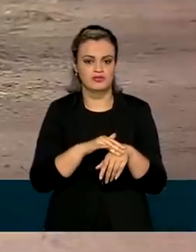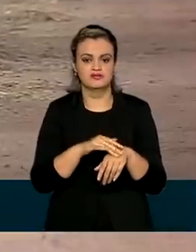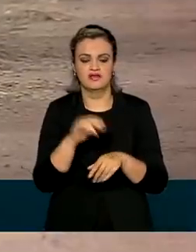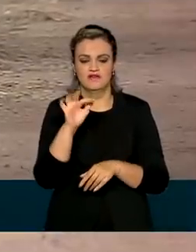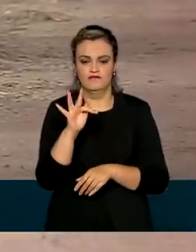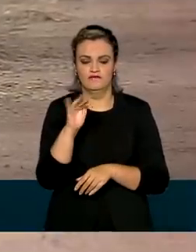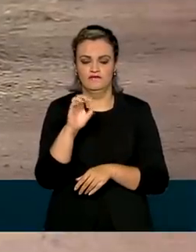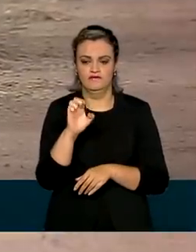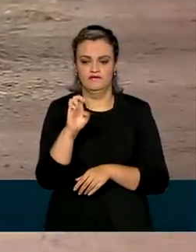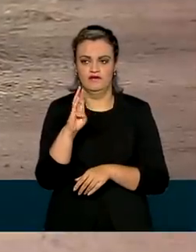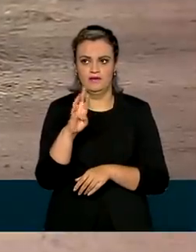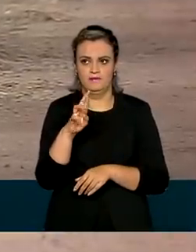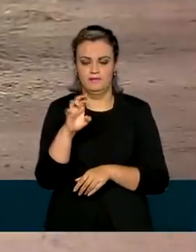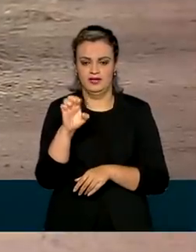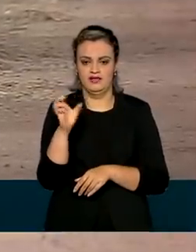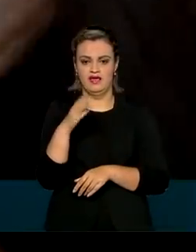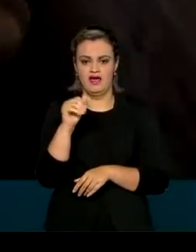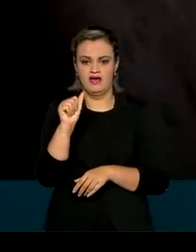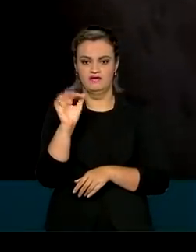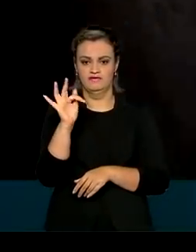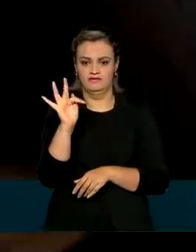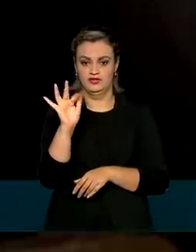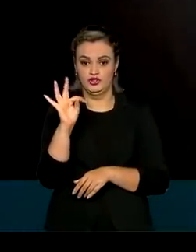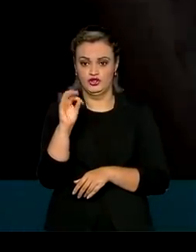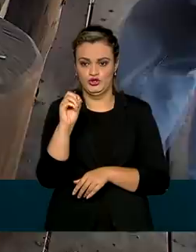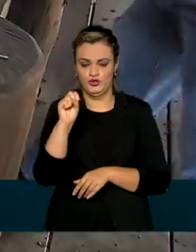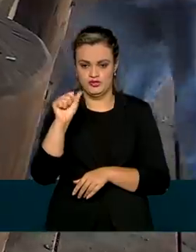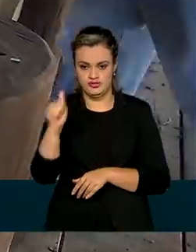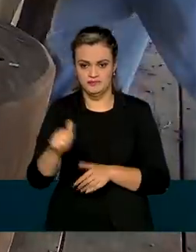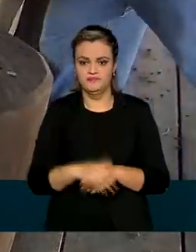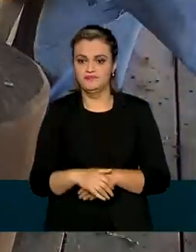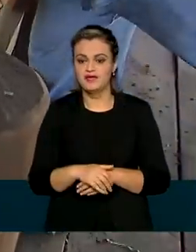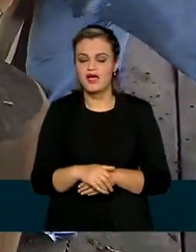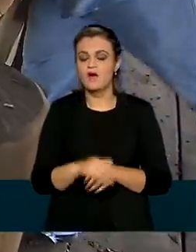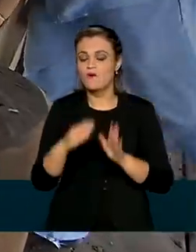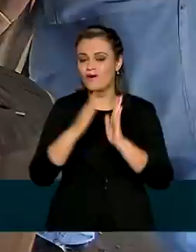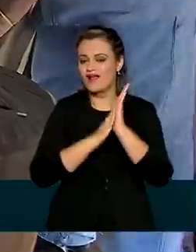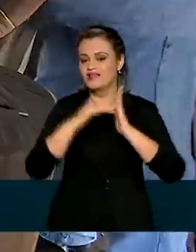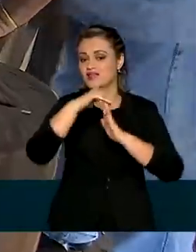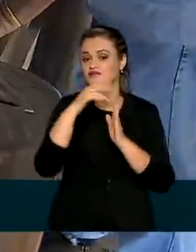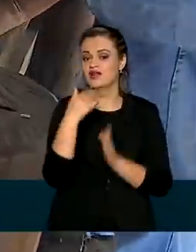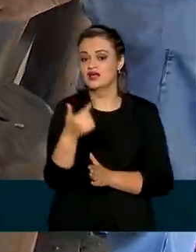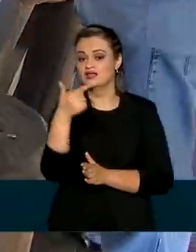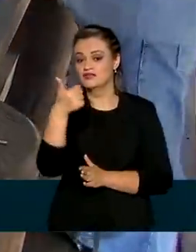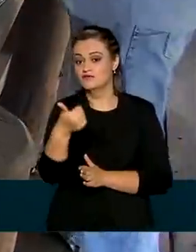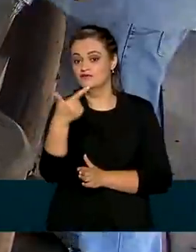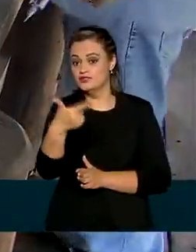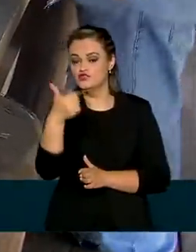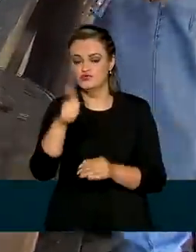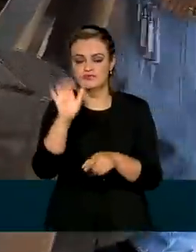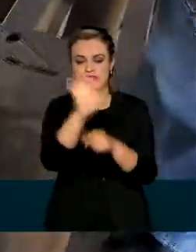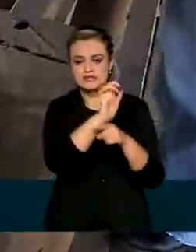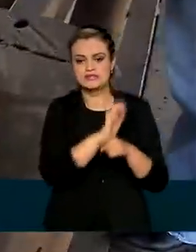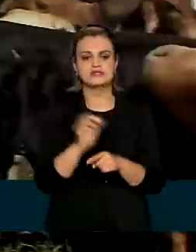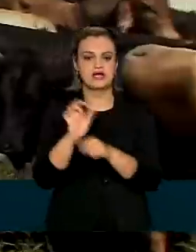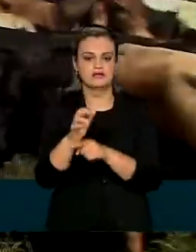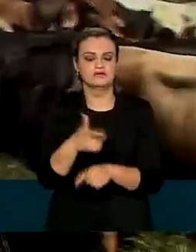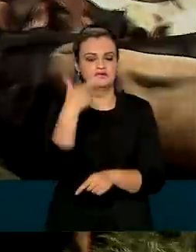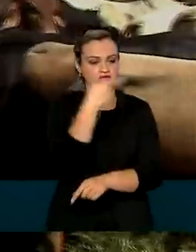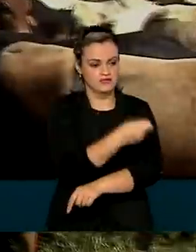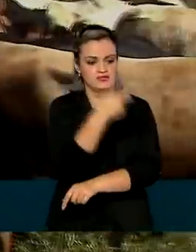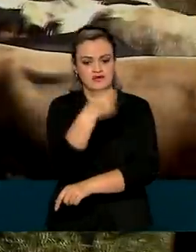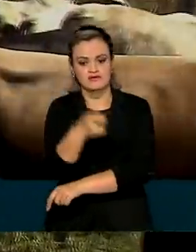conforme o calendário nacional 21 estados estão realizando a vacinação dos animais neste período.